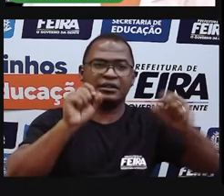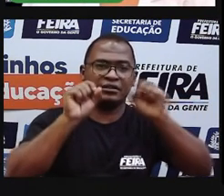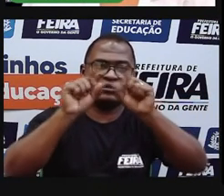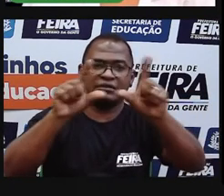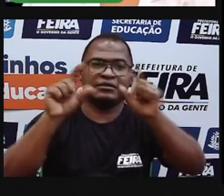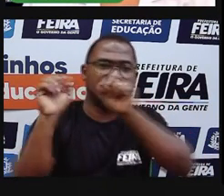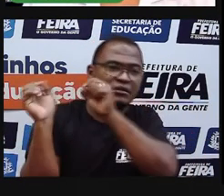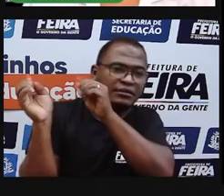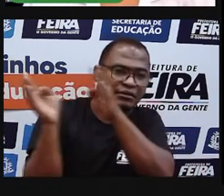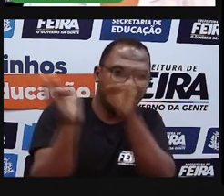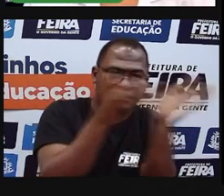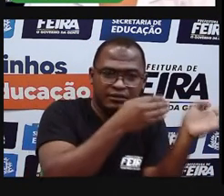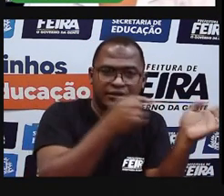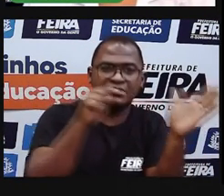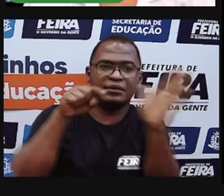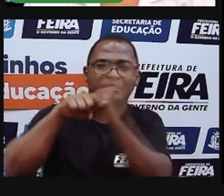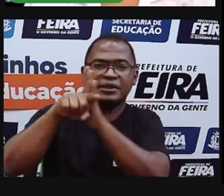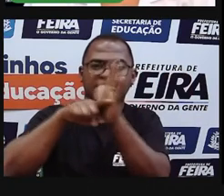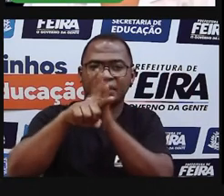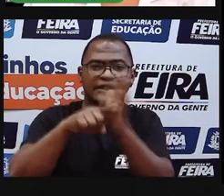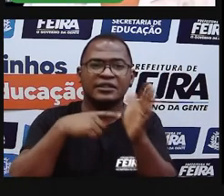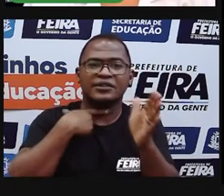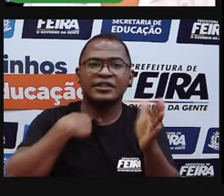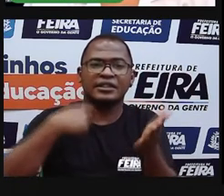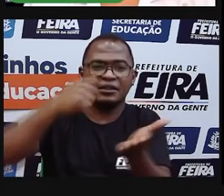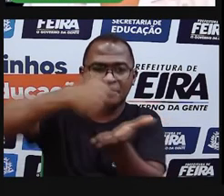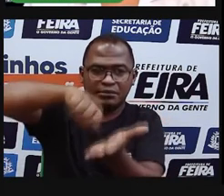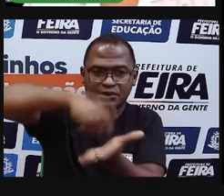vocês pesquisem, por favor, anotem esse link,